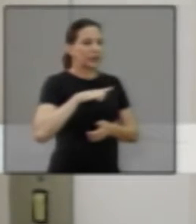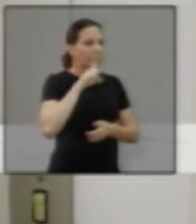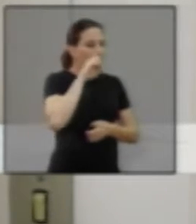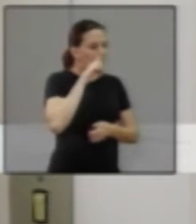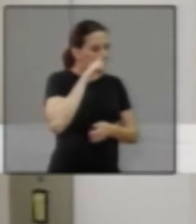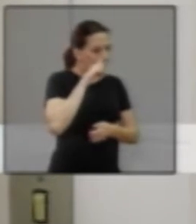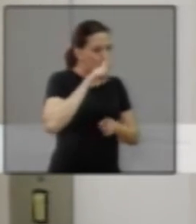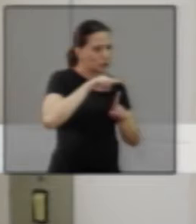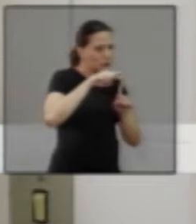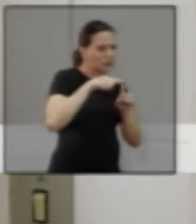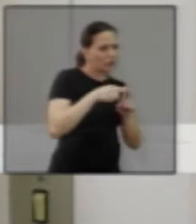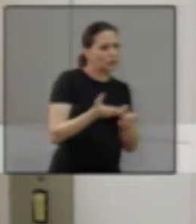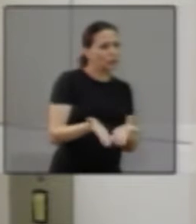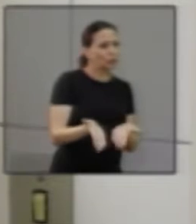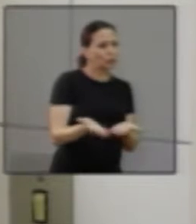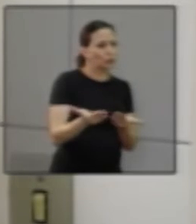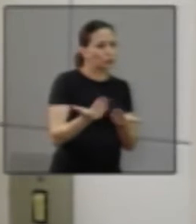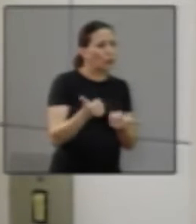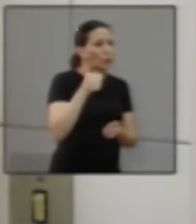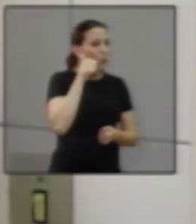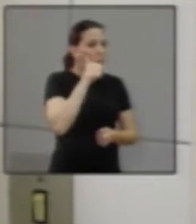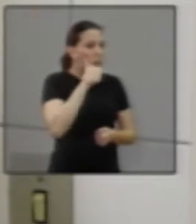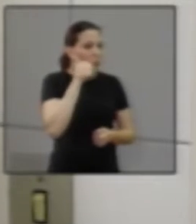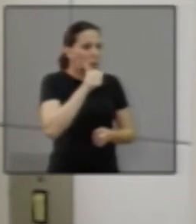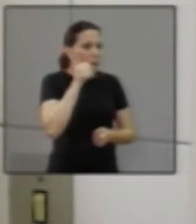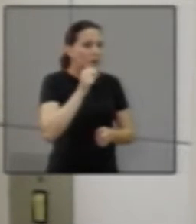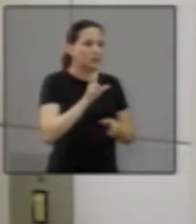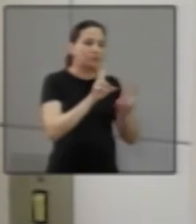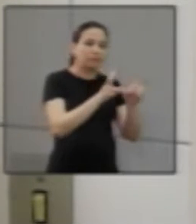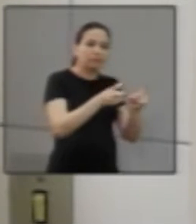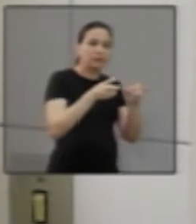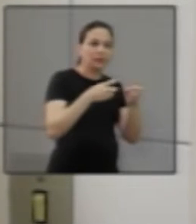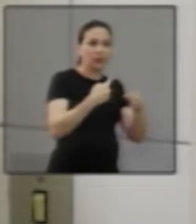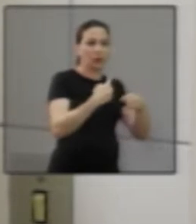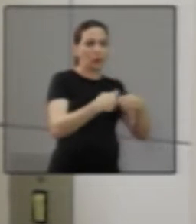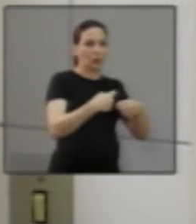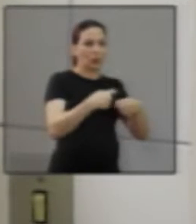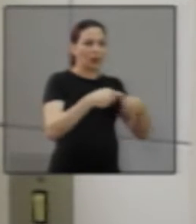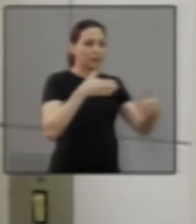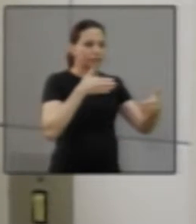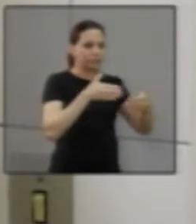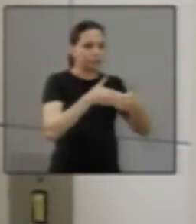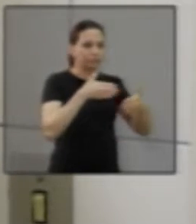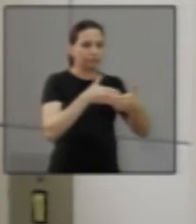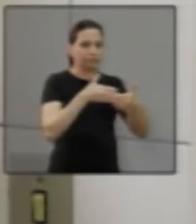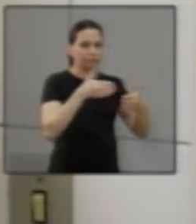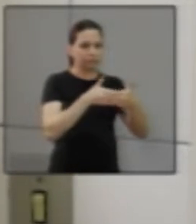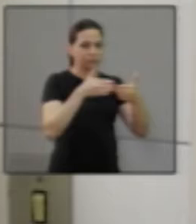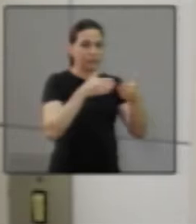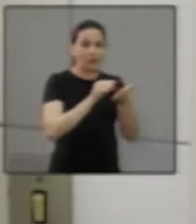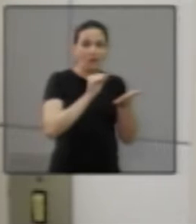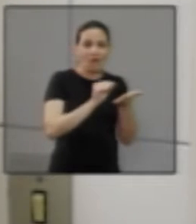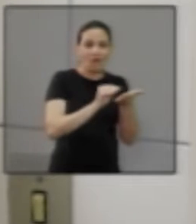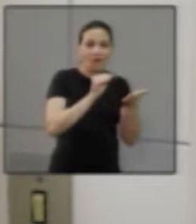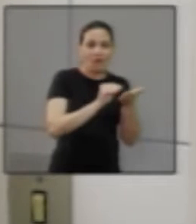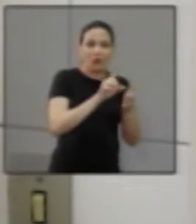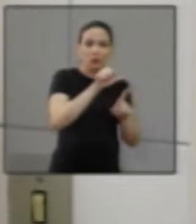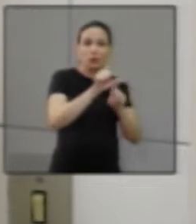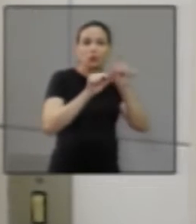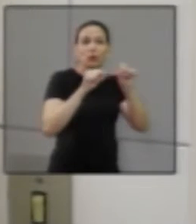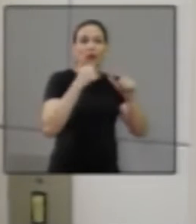adolescente e a gente vê que é um bairro meio que limitado, eles não têm muita opção.